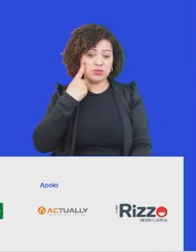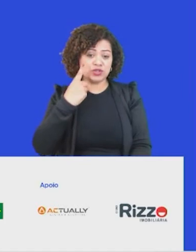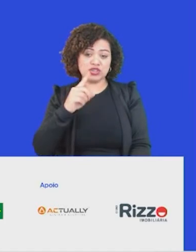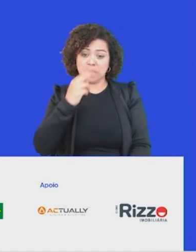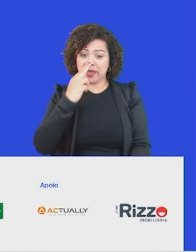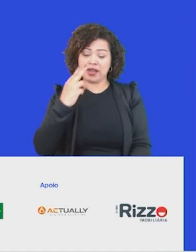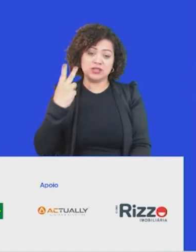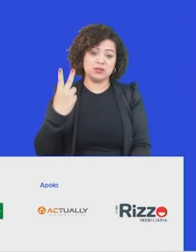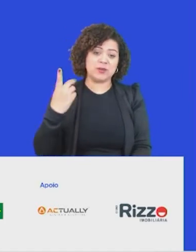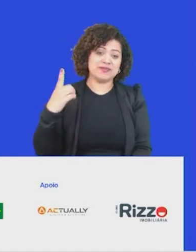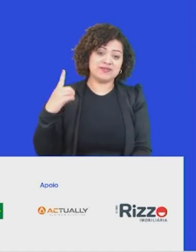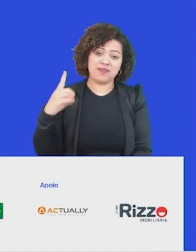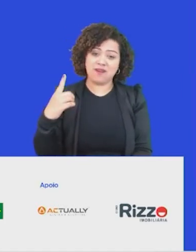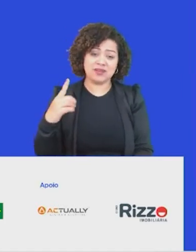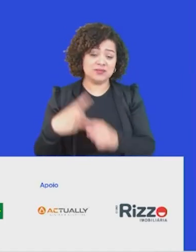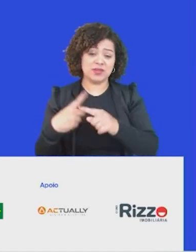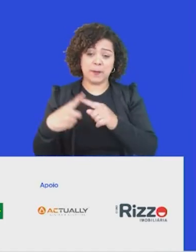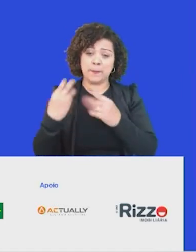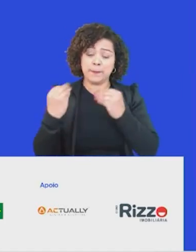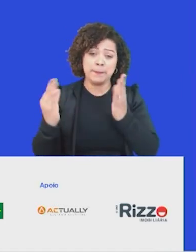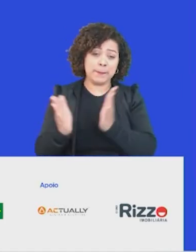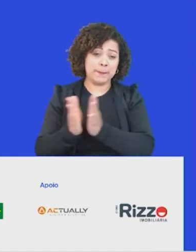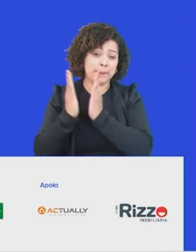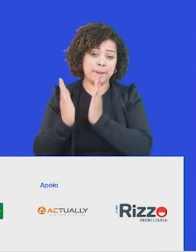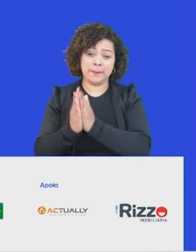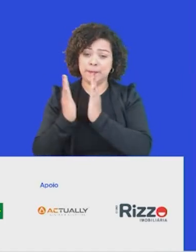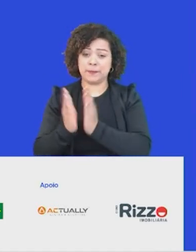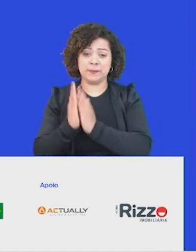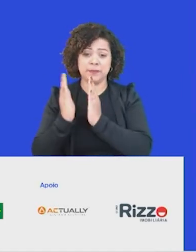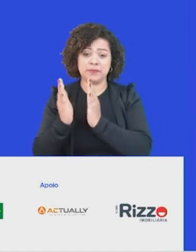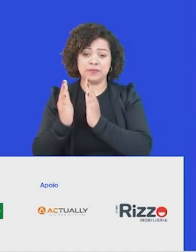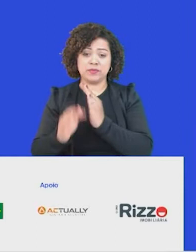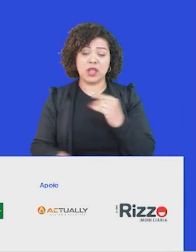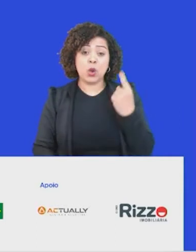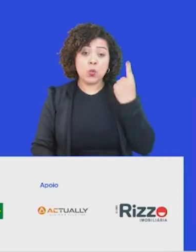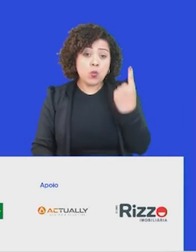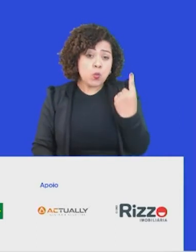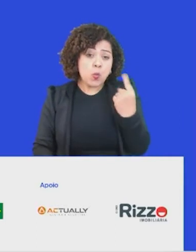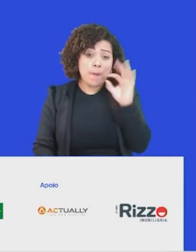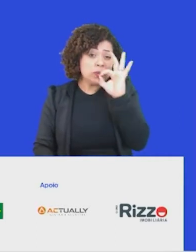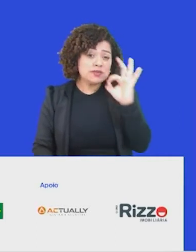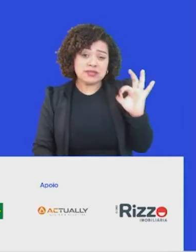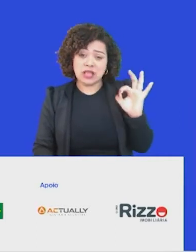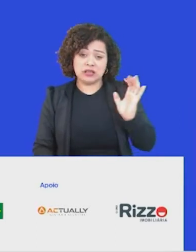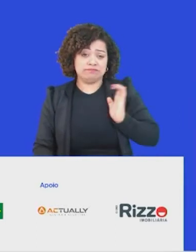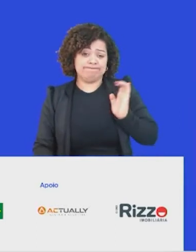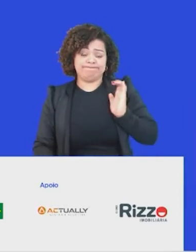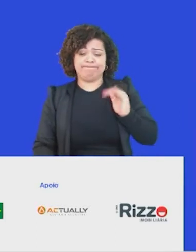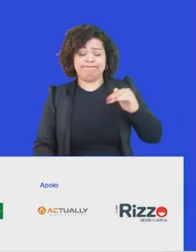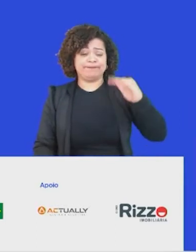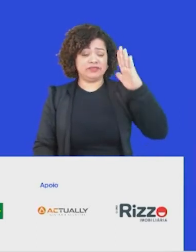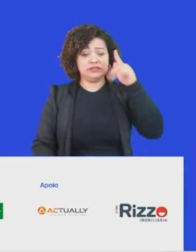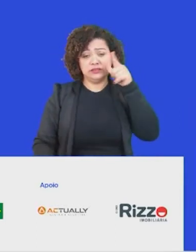extremamente de pobreza difícil, enquanto 1% da população, que é equivalente ao 90% da